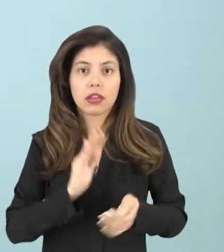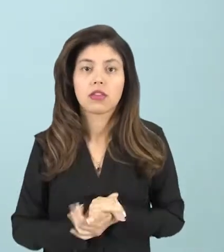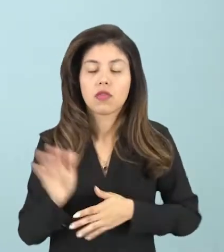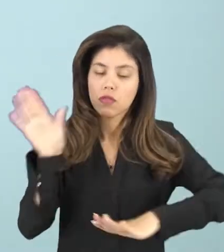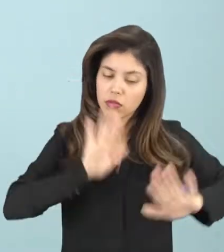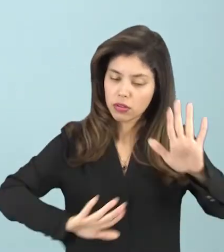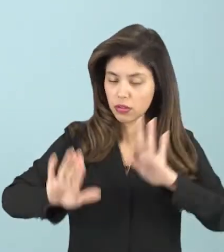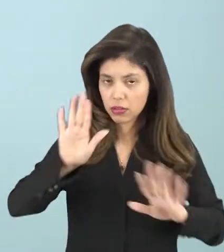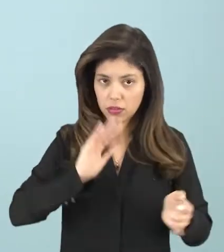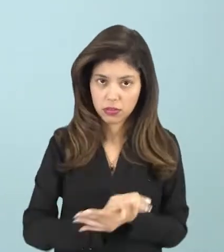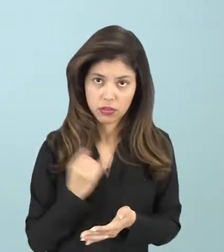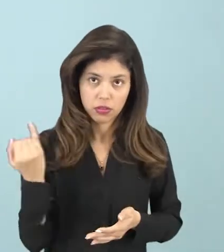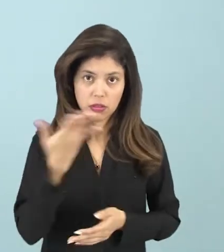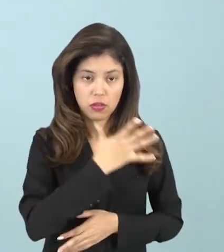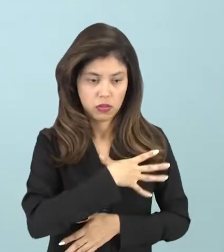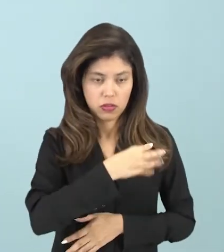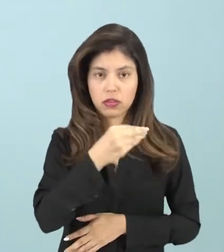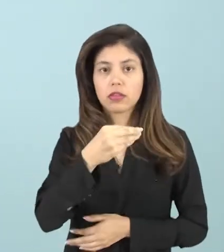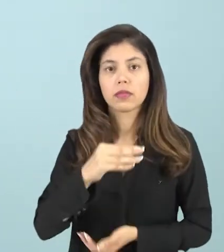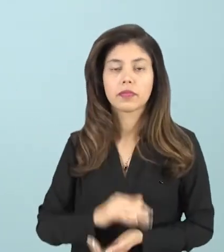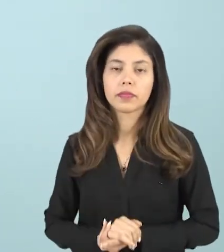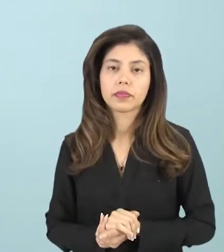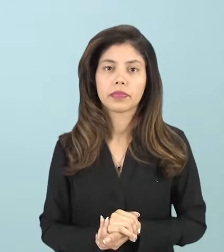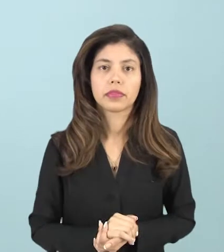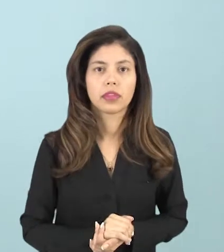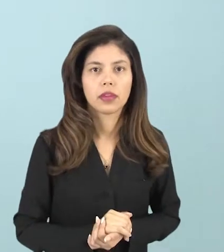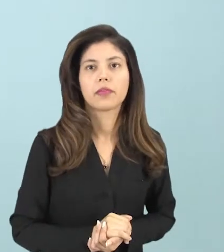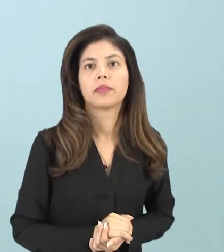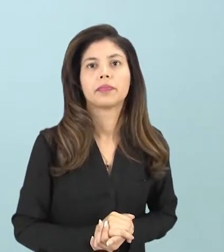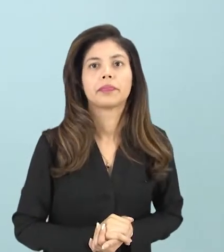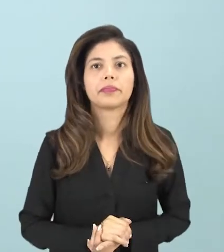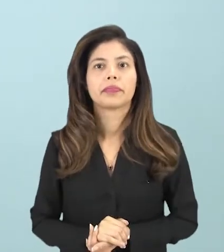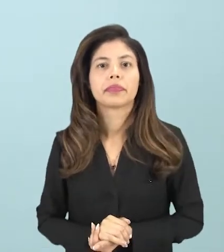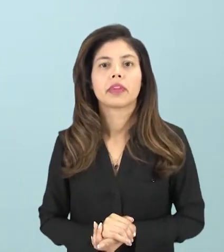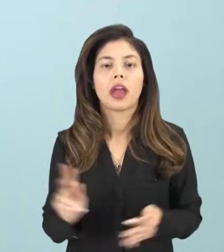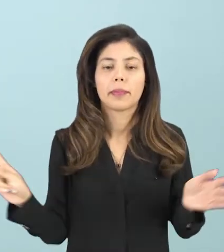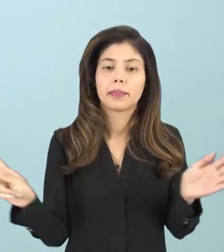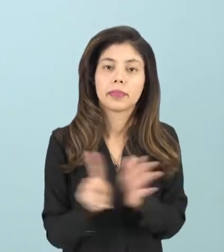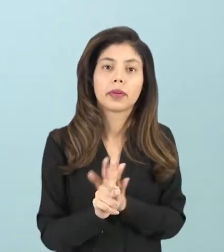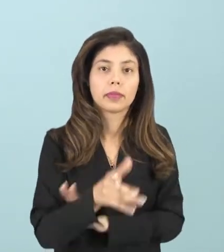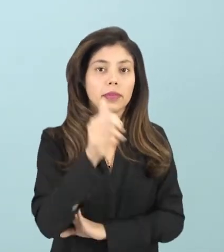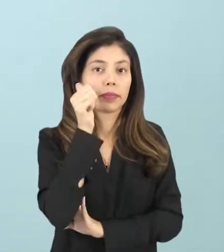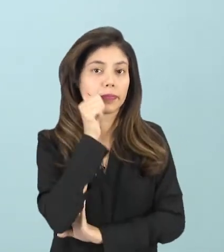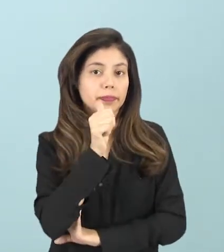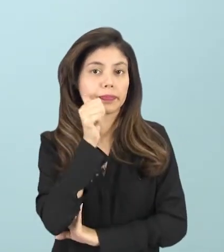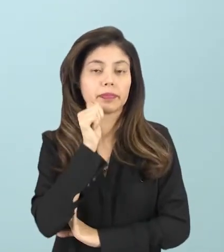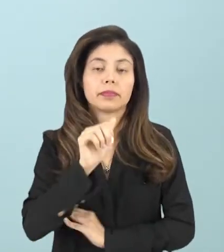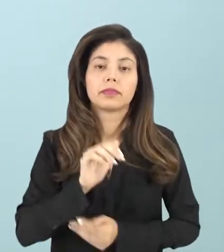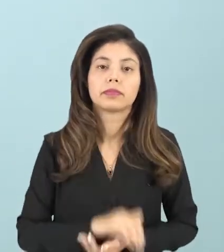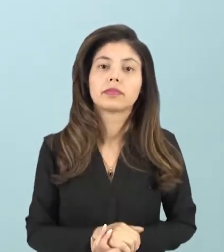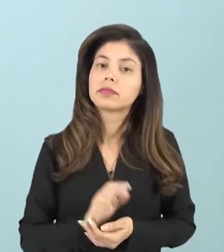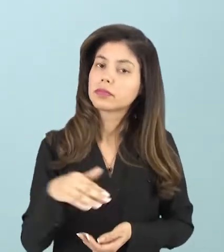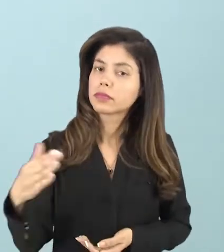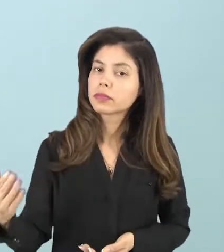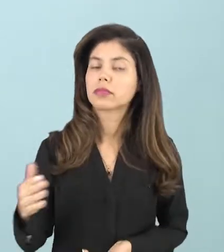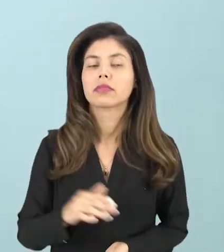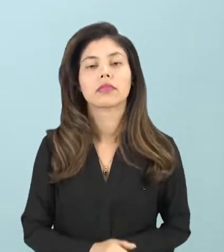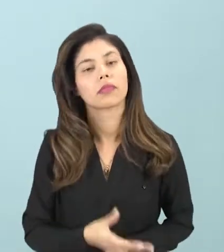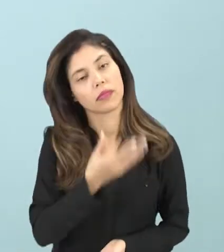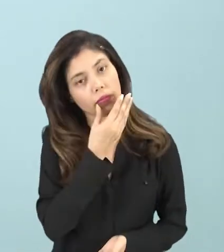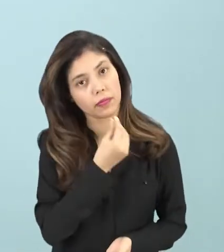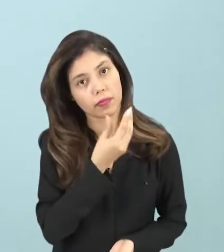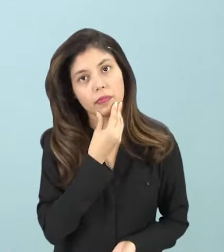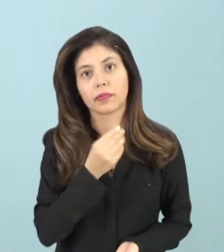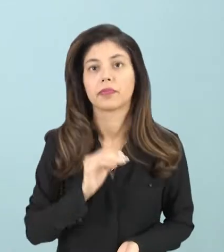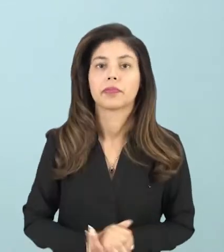cuidado inclusive com os filhos, é uma tarefa eminentemente feminina. Enquanto ao